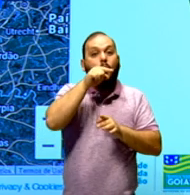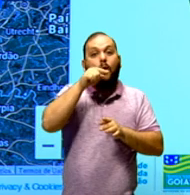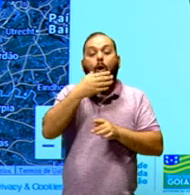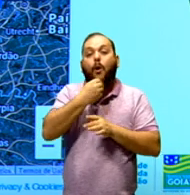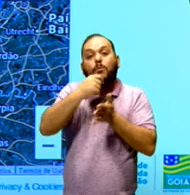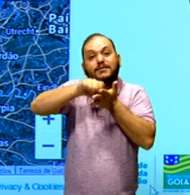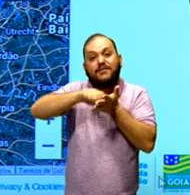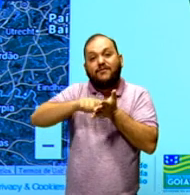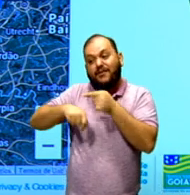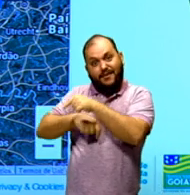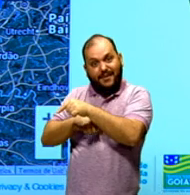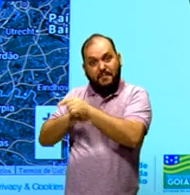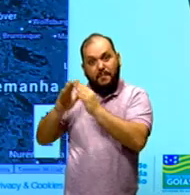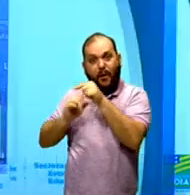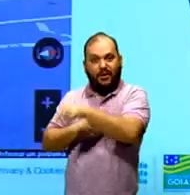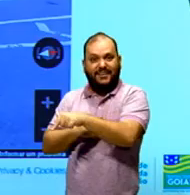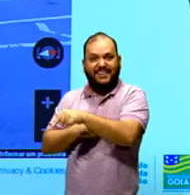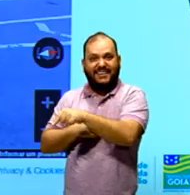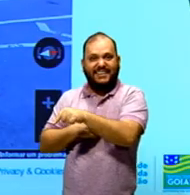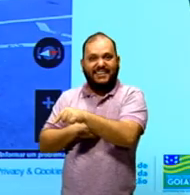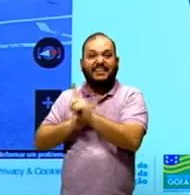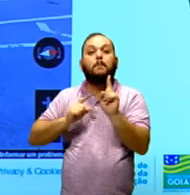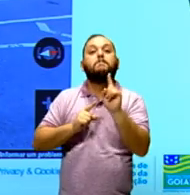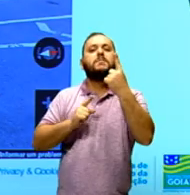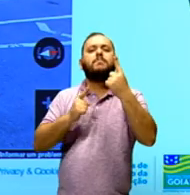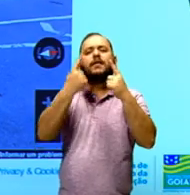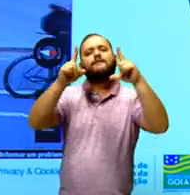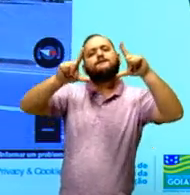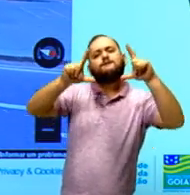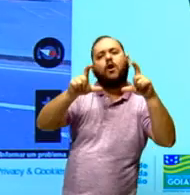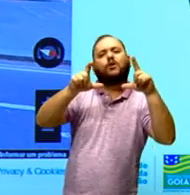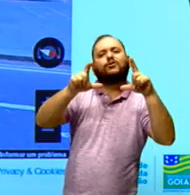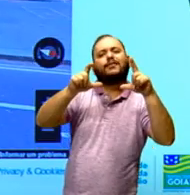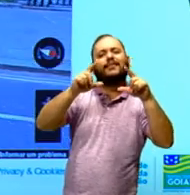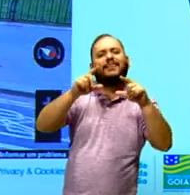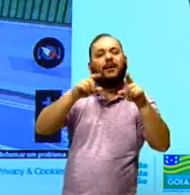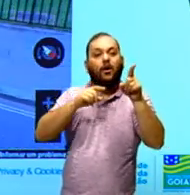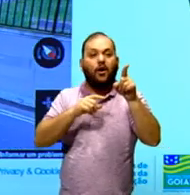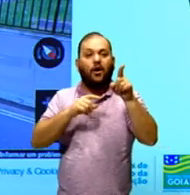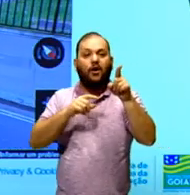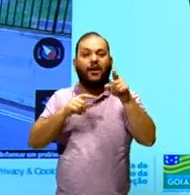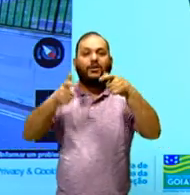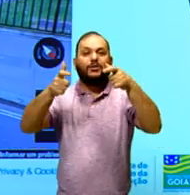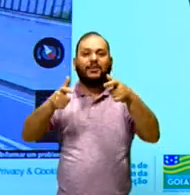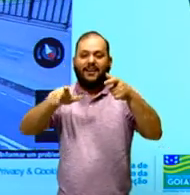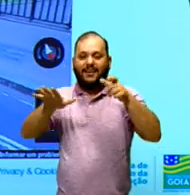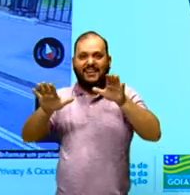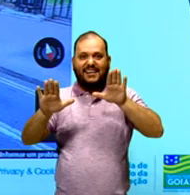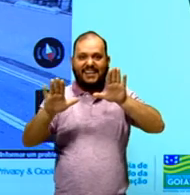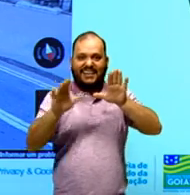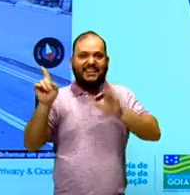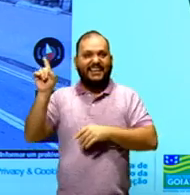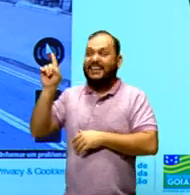foto do Primeiro Ministro, que a gente viu, do Boris Johnson, foi tirada mais ou menos aqui, nessa região, aqui a gente tem Londres,